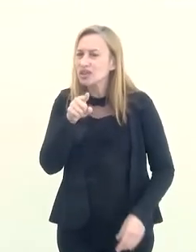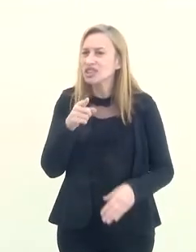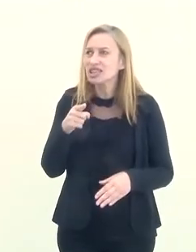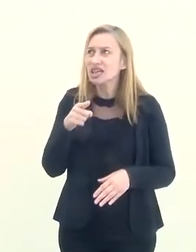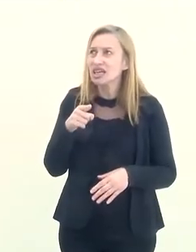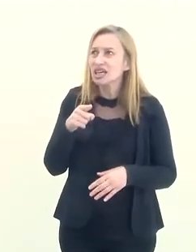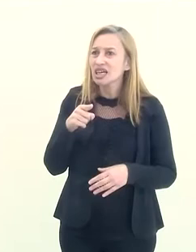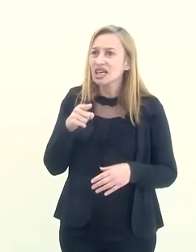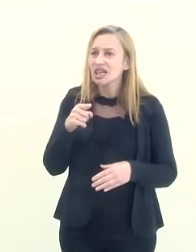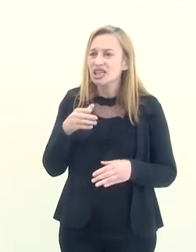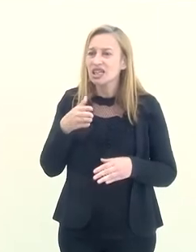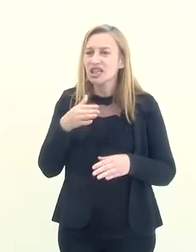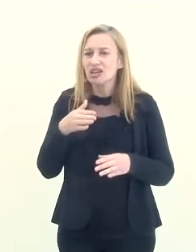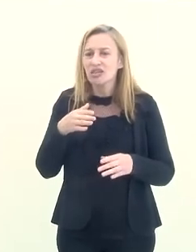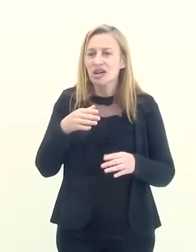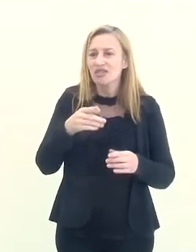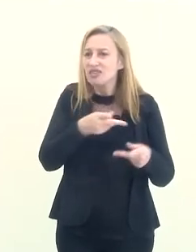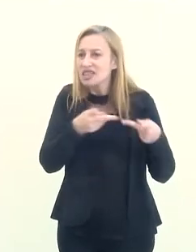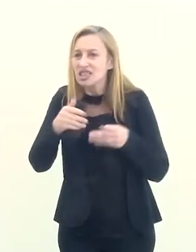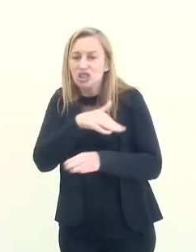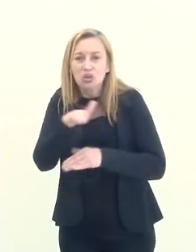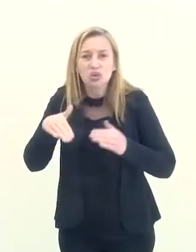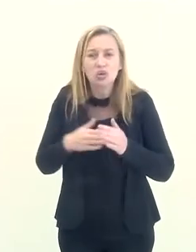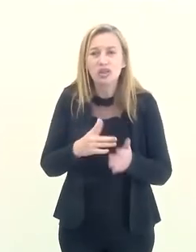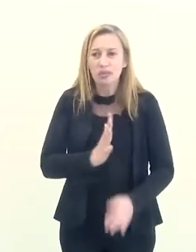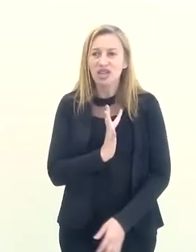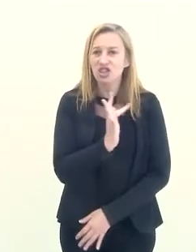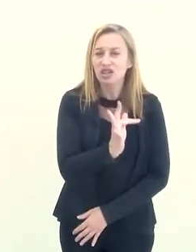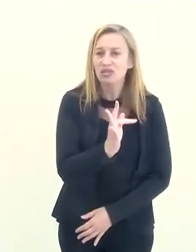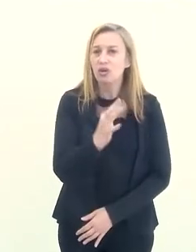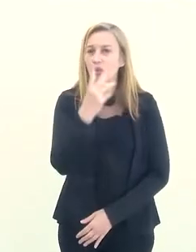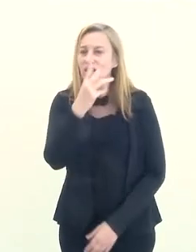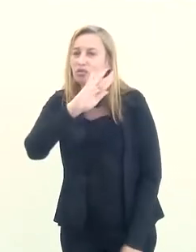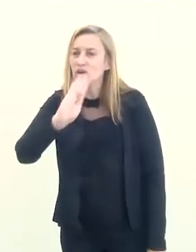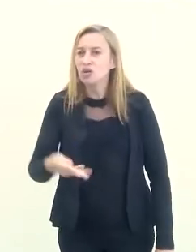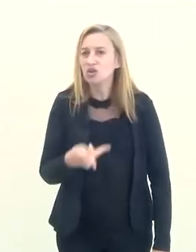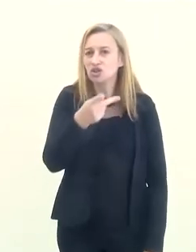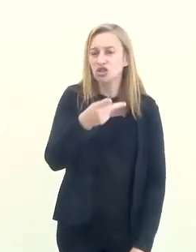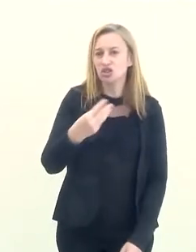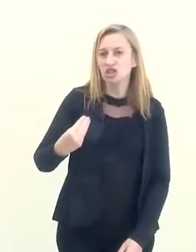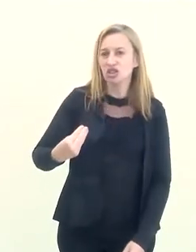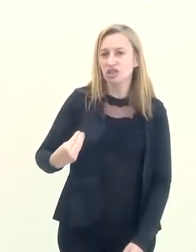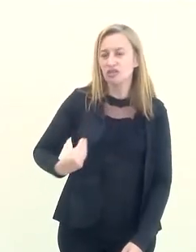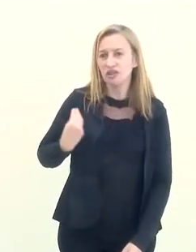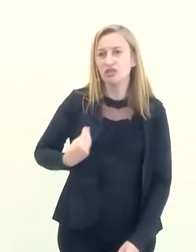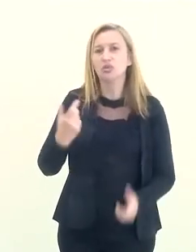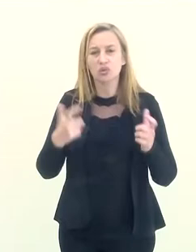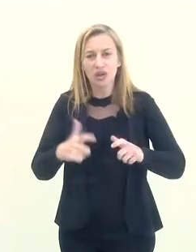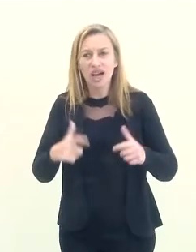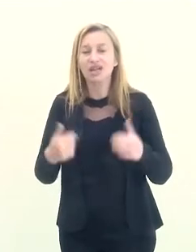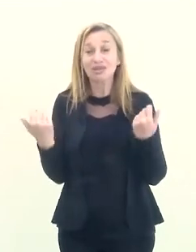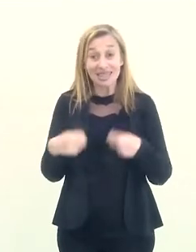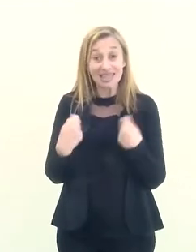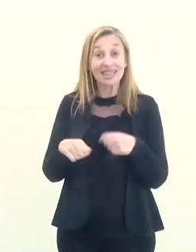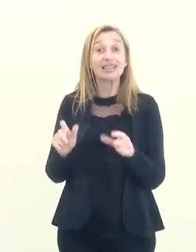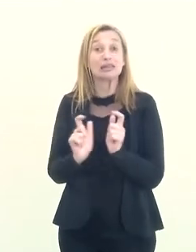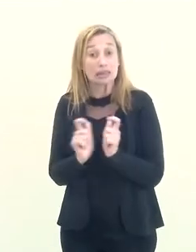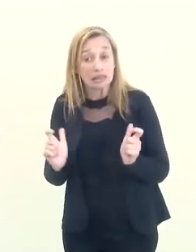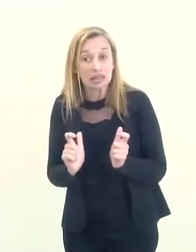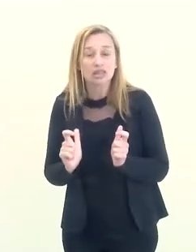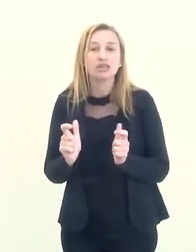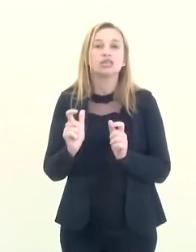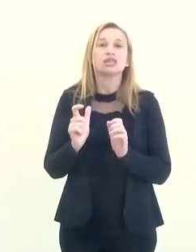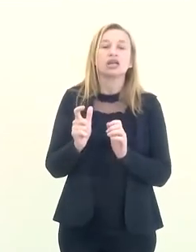Fluminense com seus 4 milhões de habitantes, que também tem uma carência muito grande de entretenimento, de lazer,